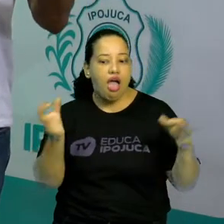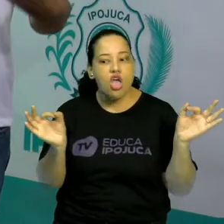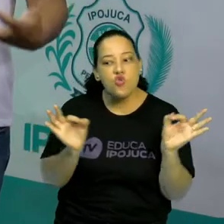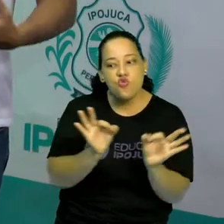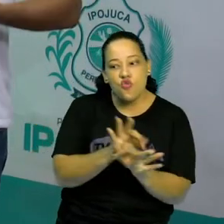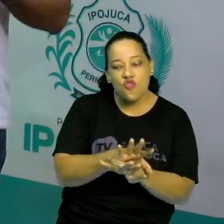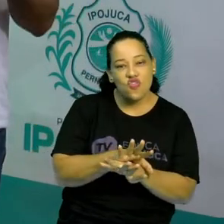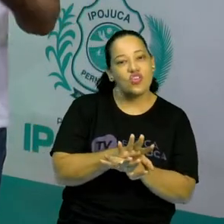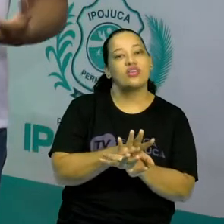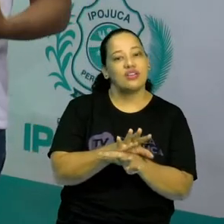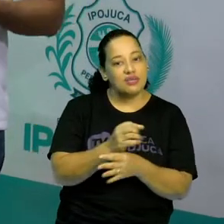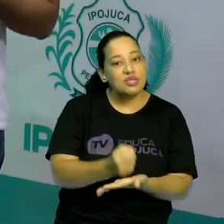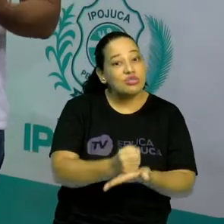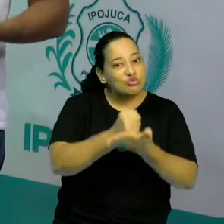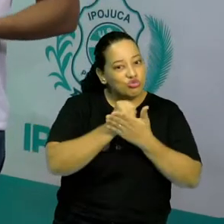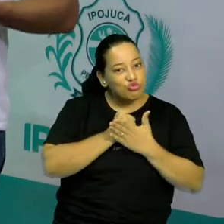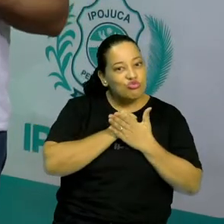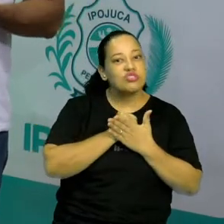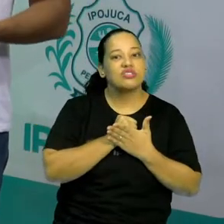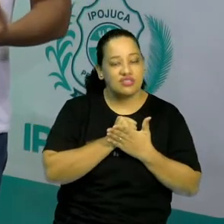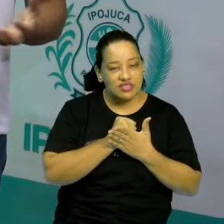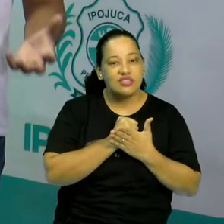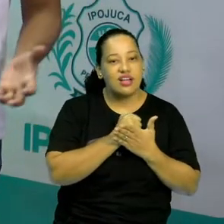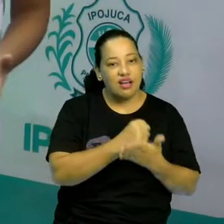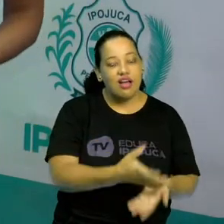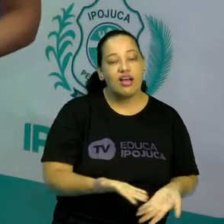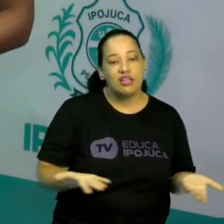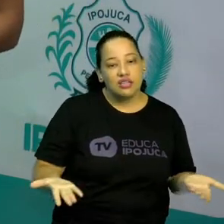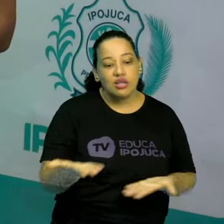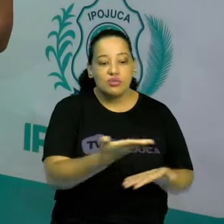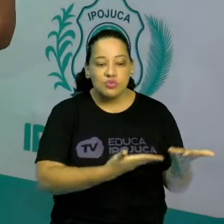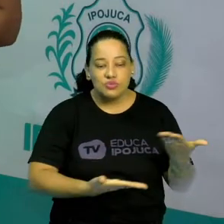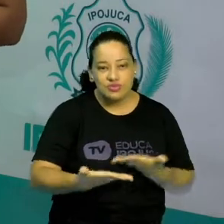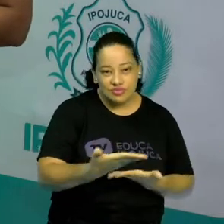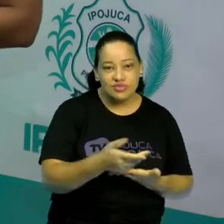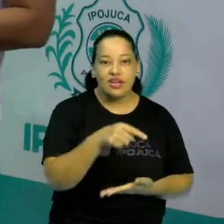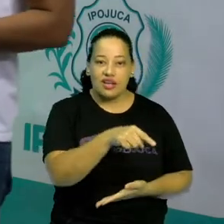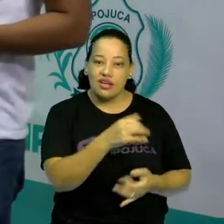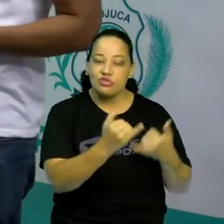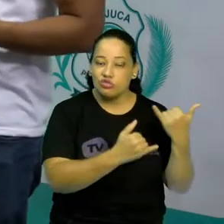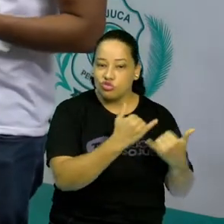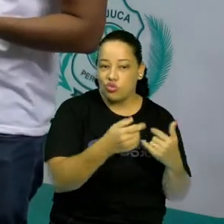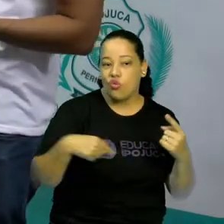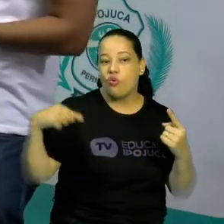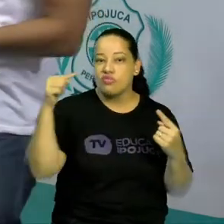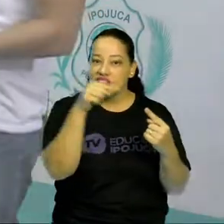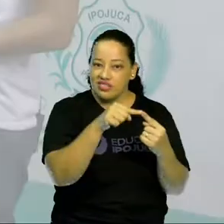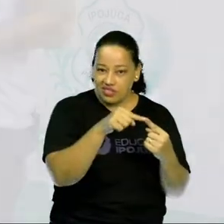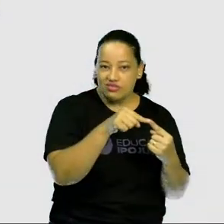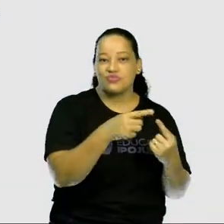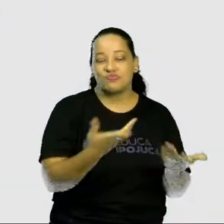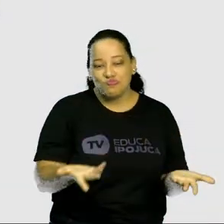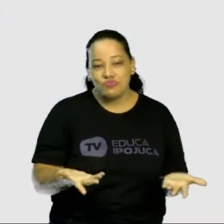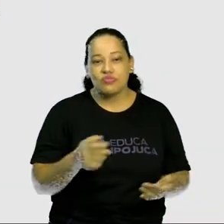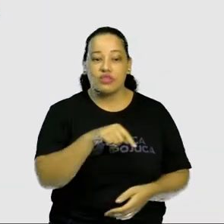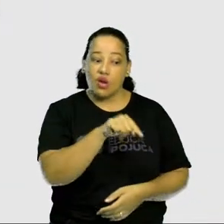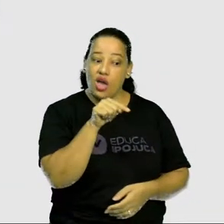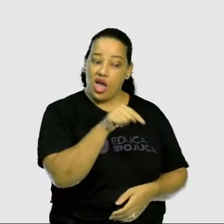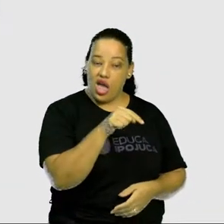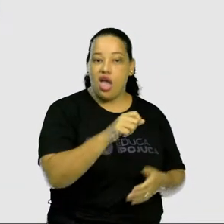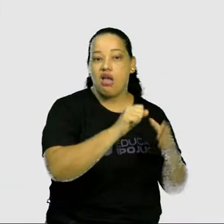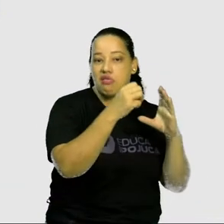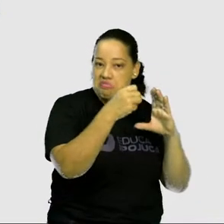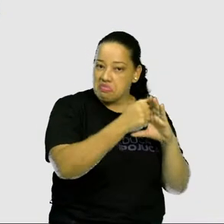os objetivos que ali se propõem, principalmente no jogo. Essa é uma característica importante